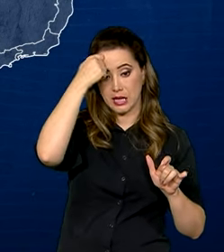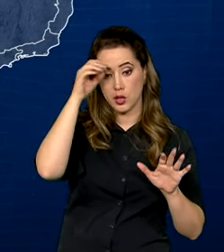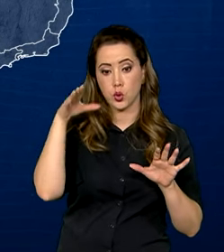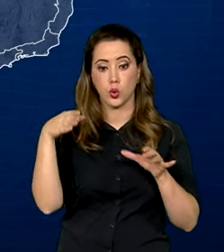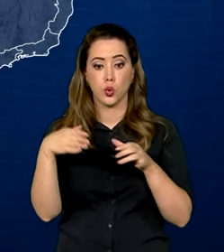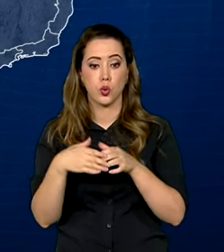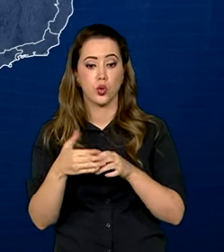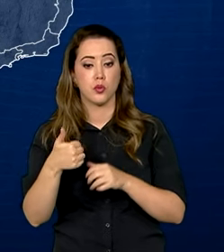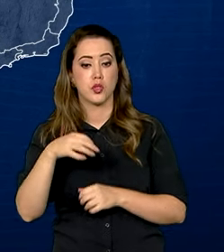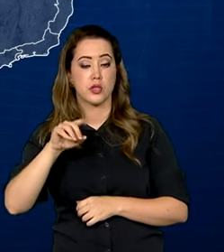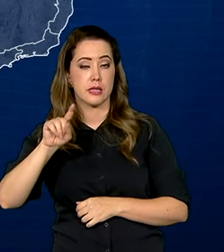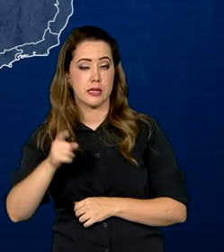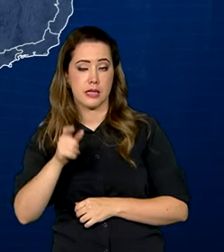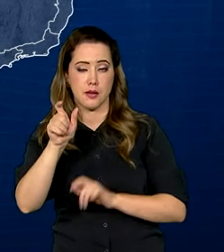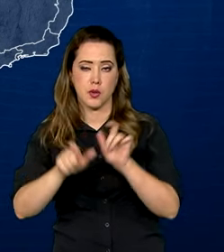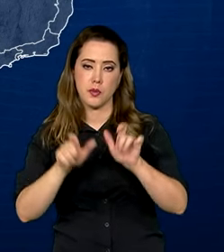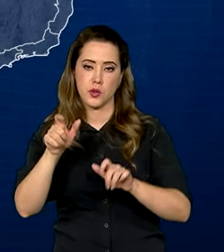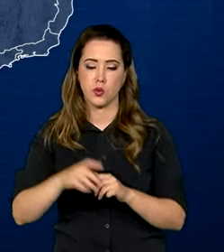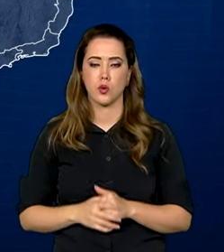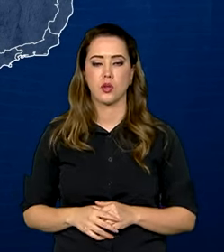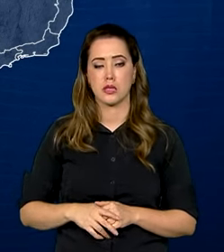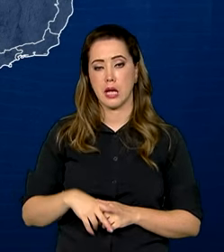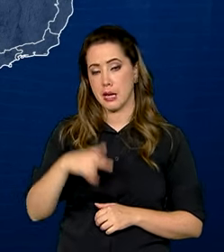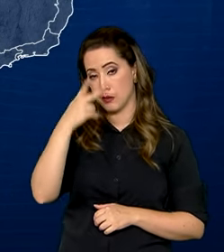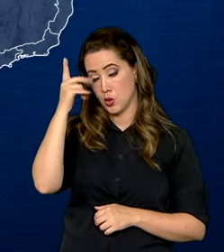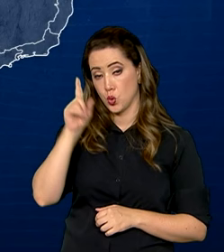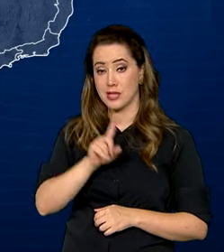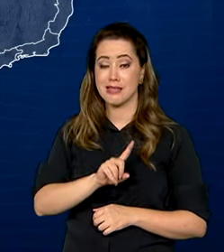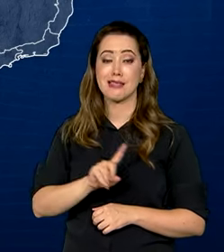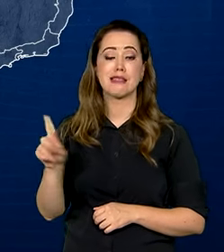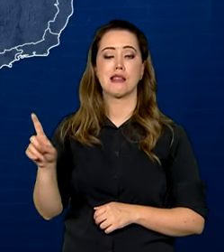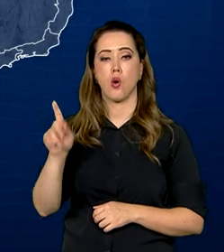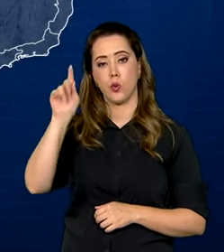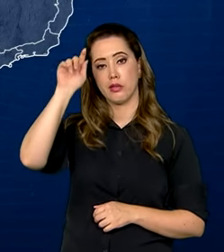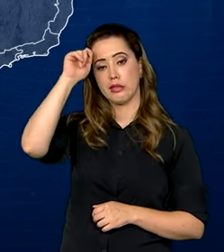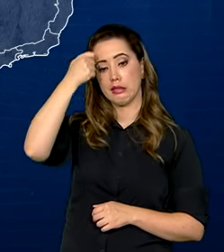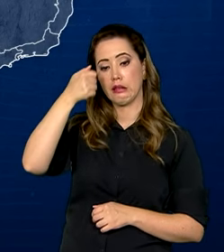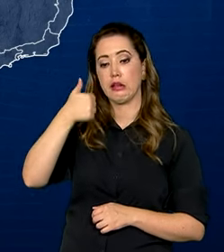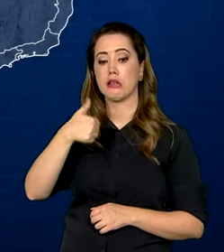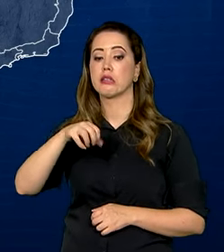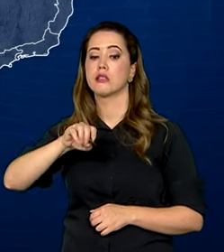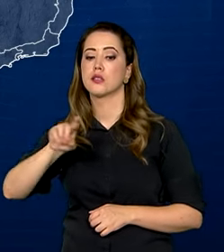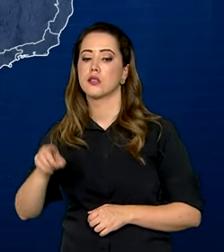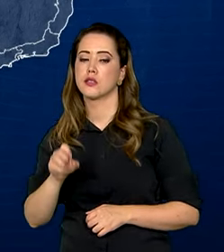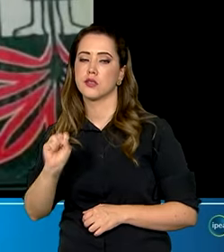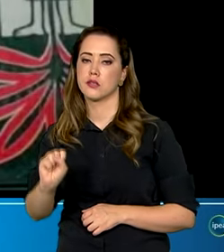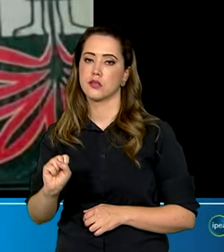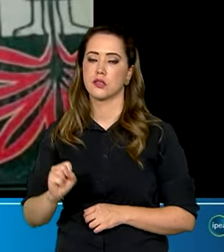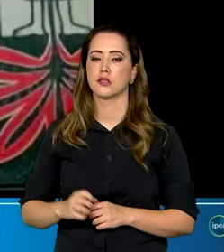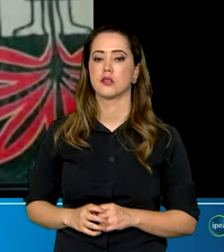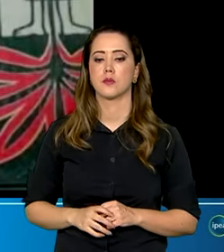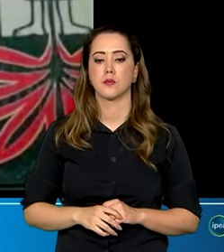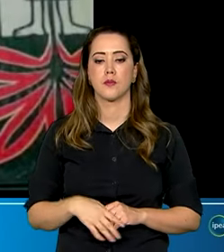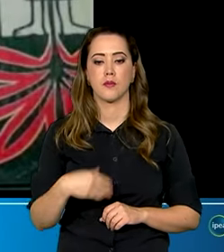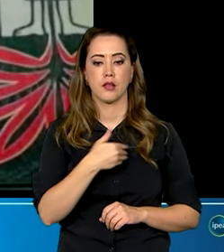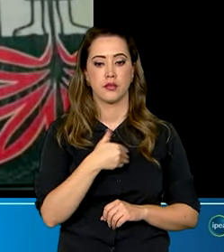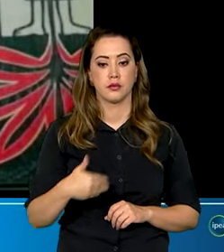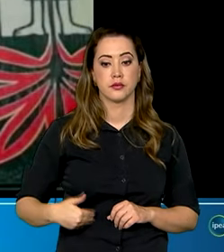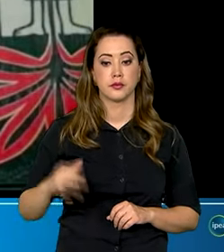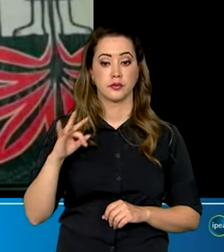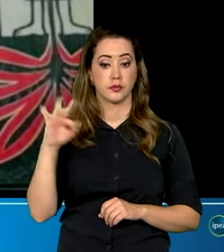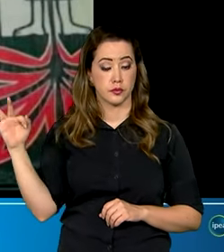populacional, contra a taxa de 10,8 para pessoas não negras. O governo federal,